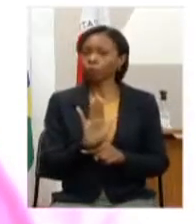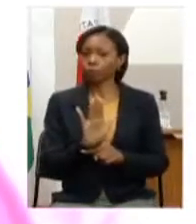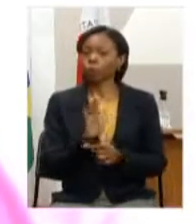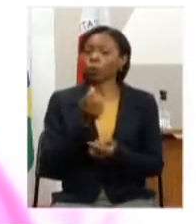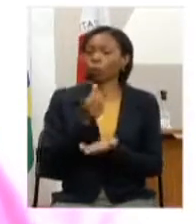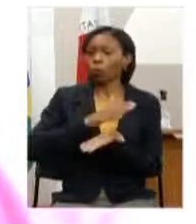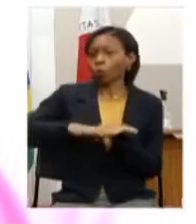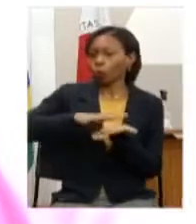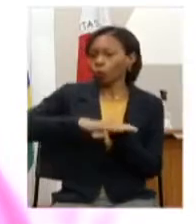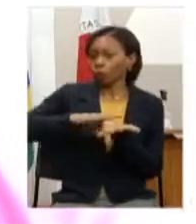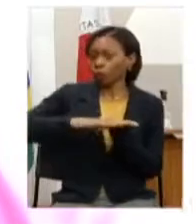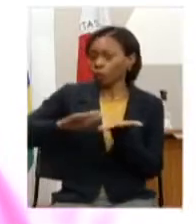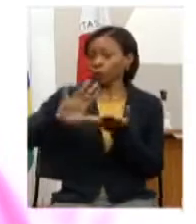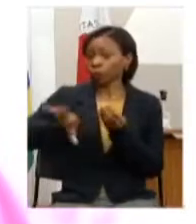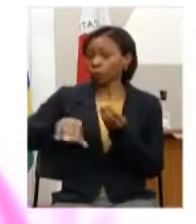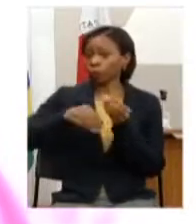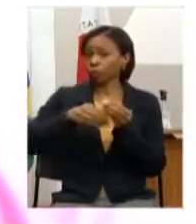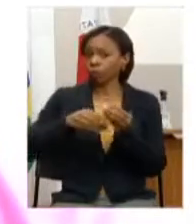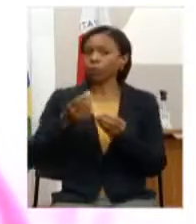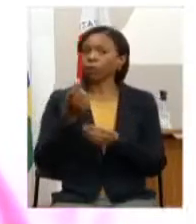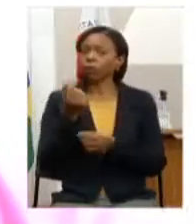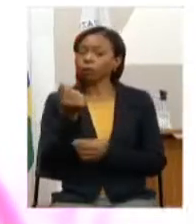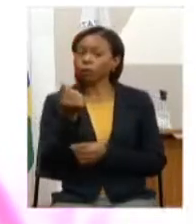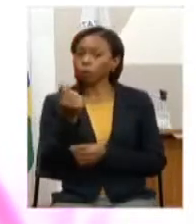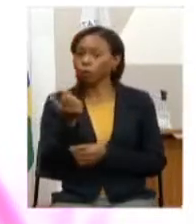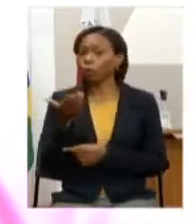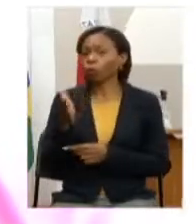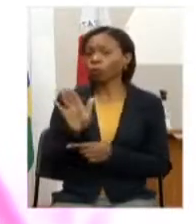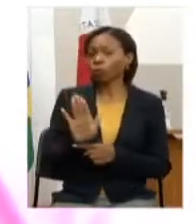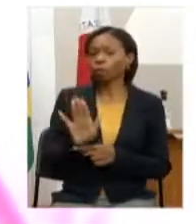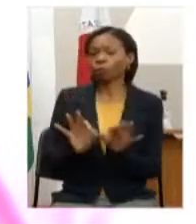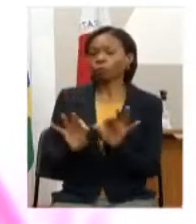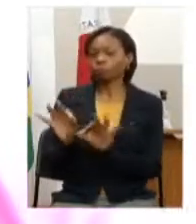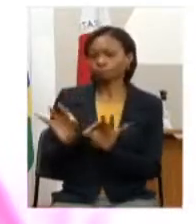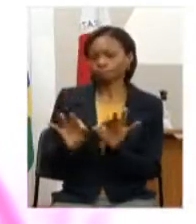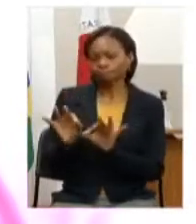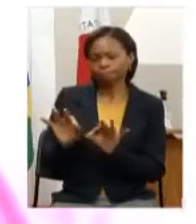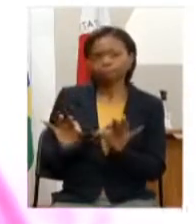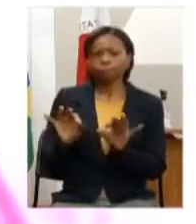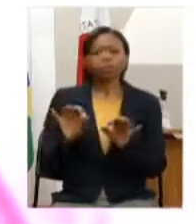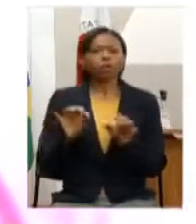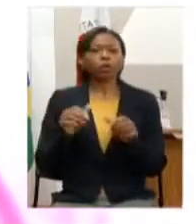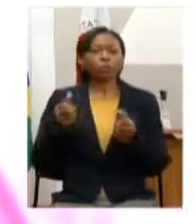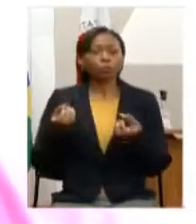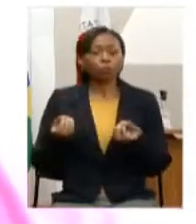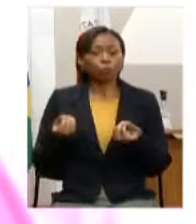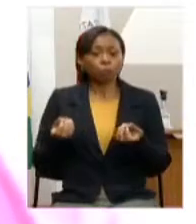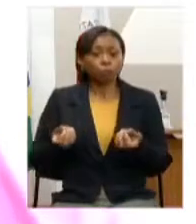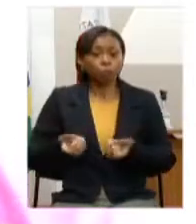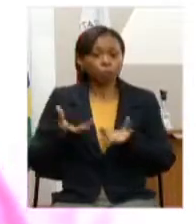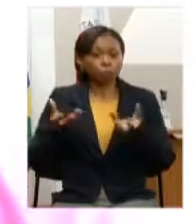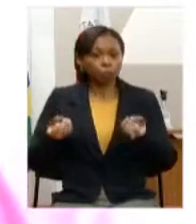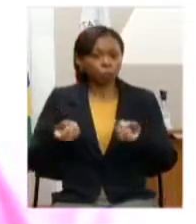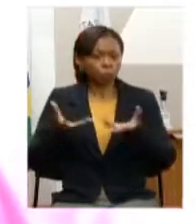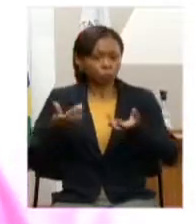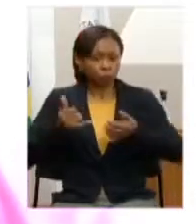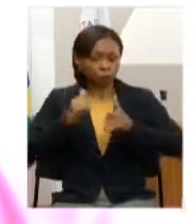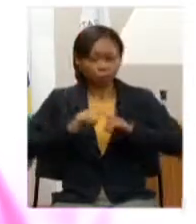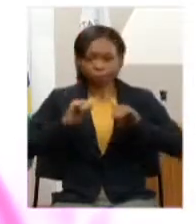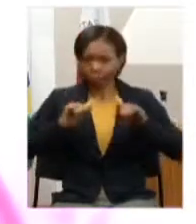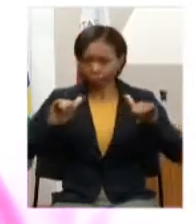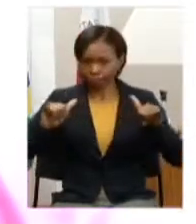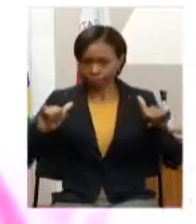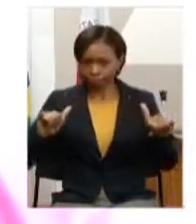do acréscimo do valor para implementação do projeto tratamento organização e difusão de memória das organizações estudantis